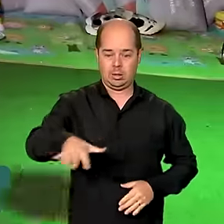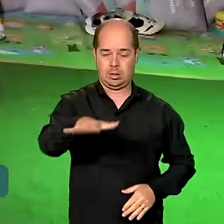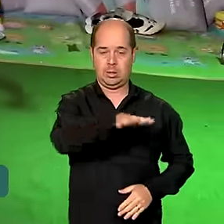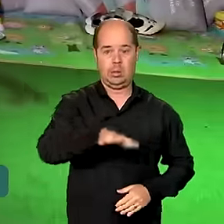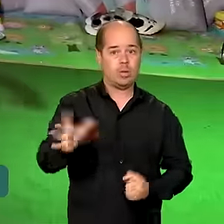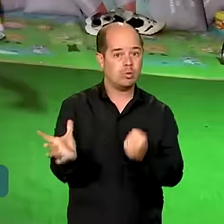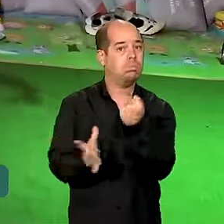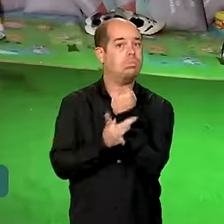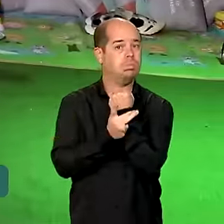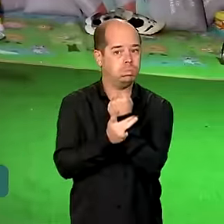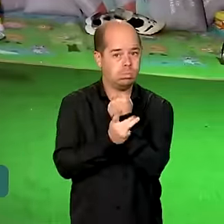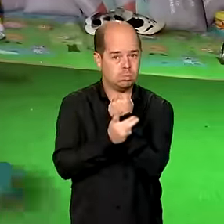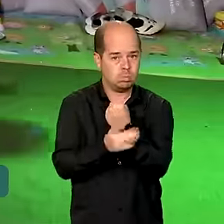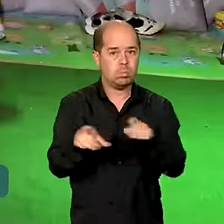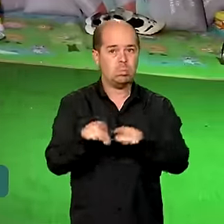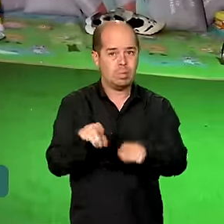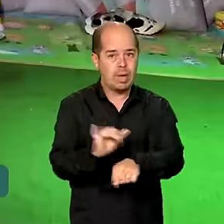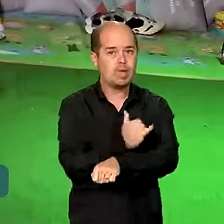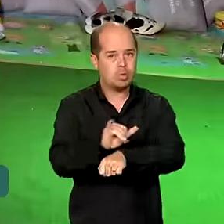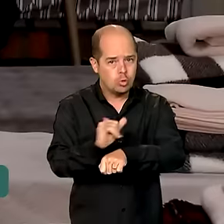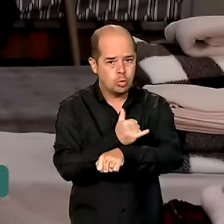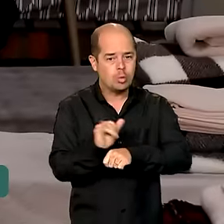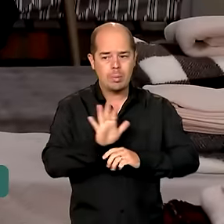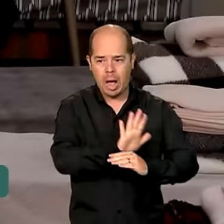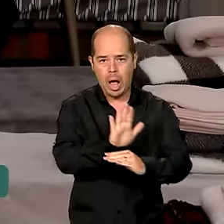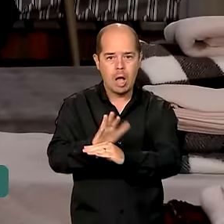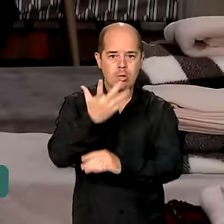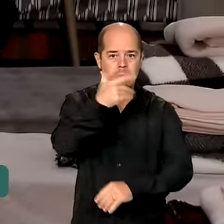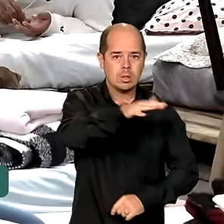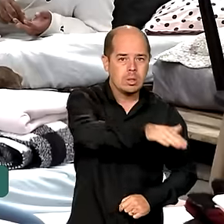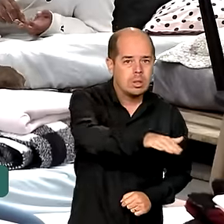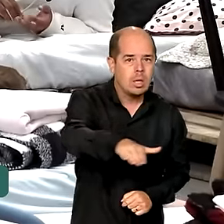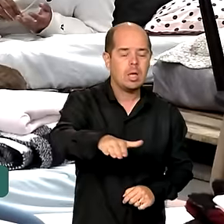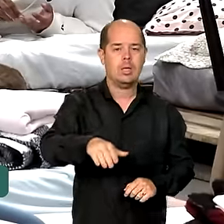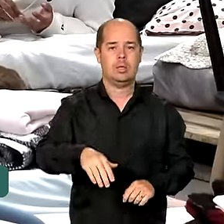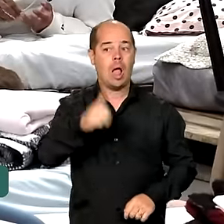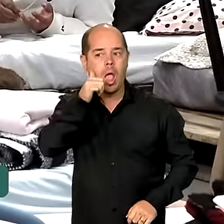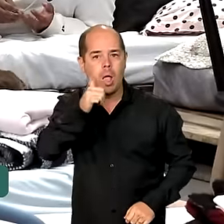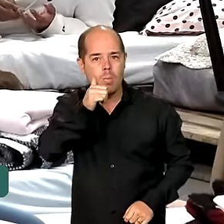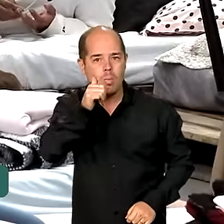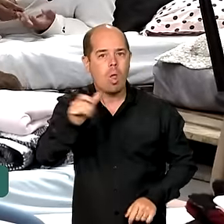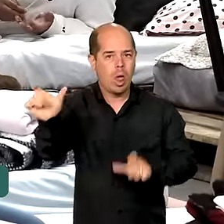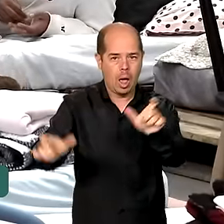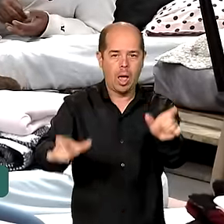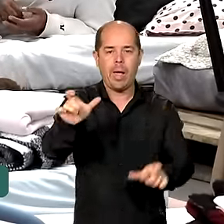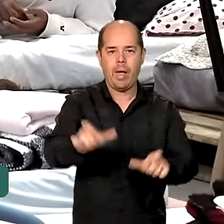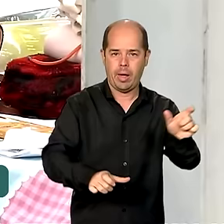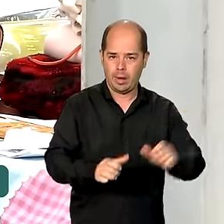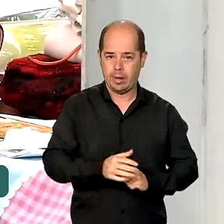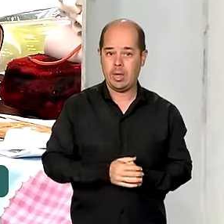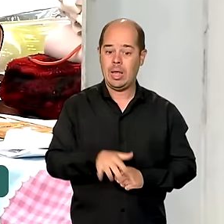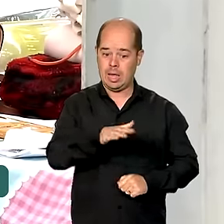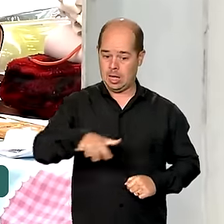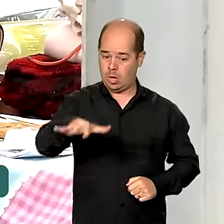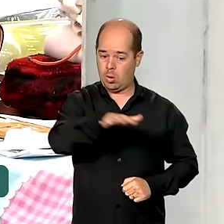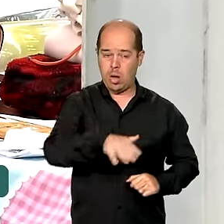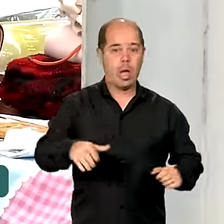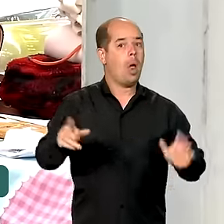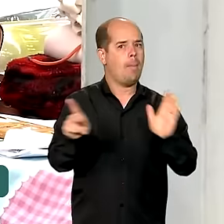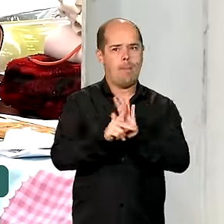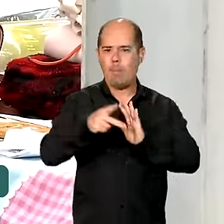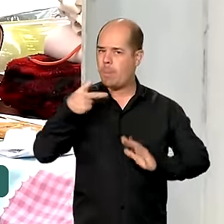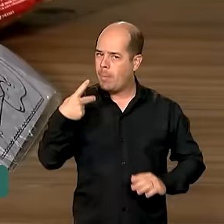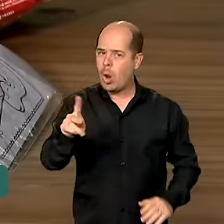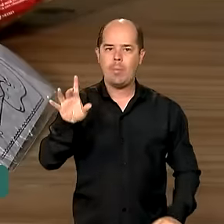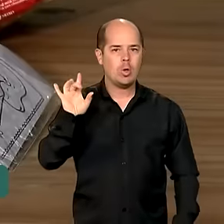estrutura necessária para abrigar crianças e mulheres. O espaço exclusivo para elas foi inaugurado